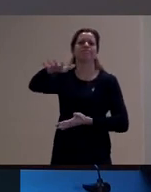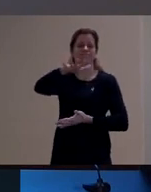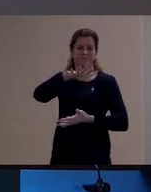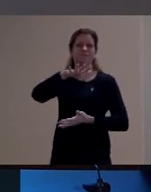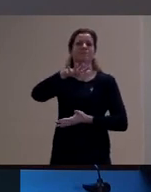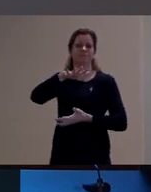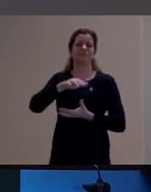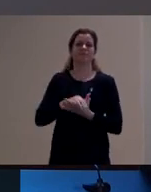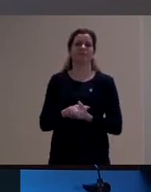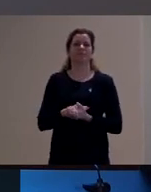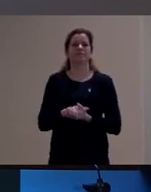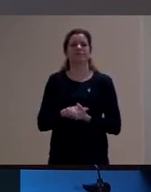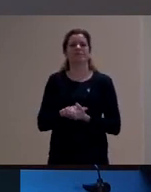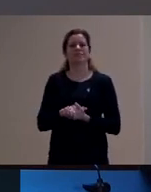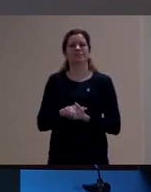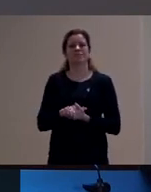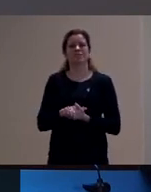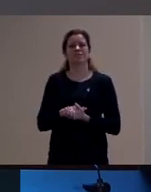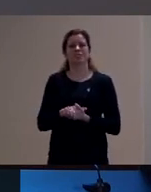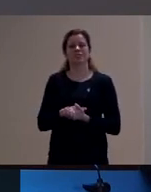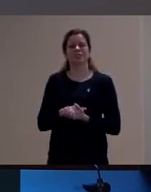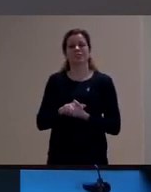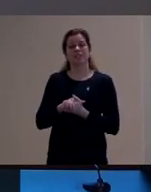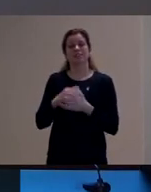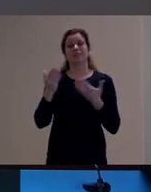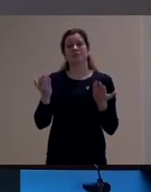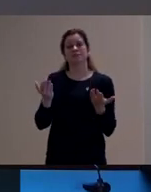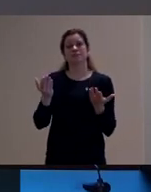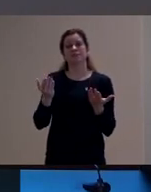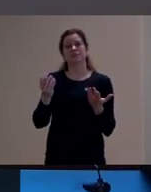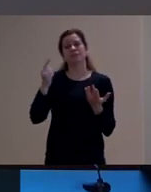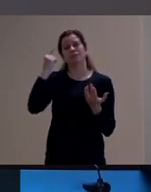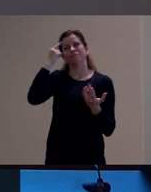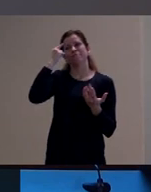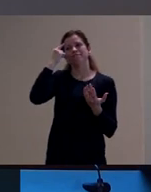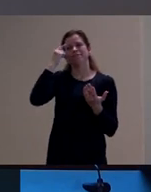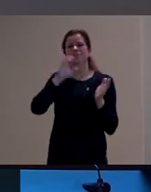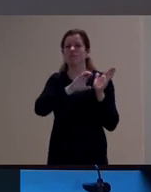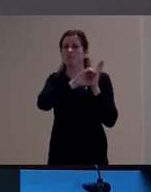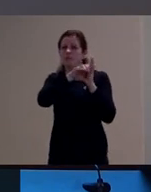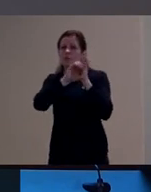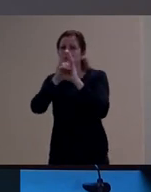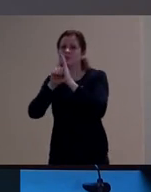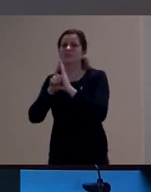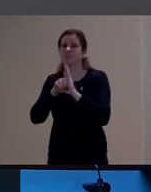E é aí, então, que se localiza um pouco esses dois conceitos na obra.